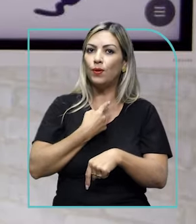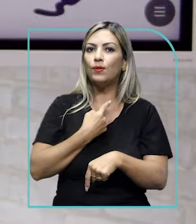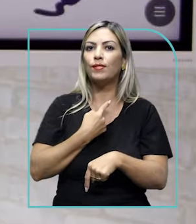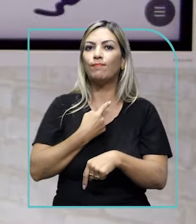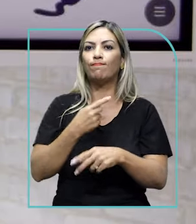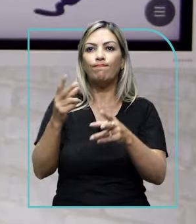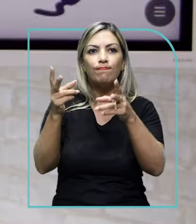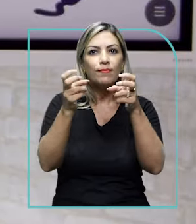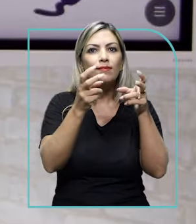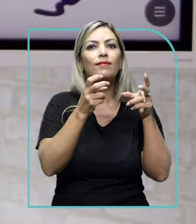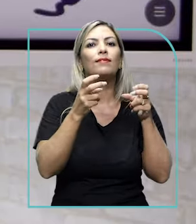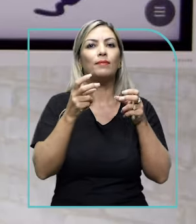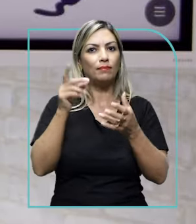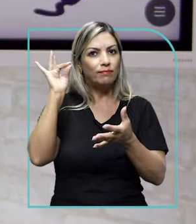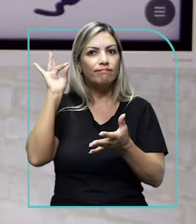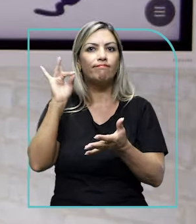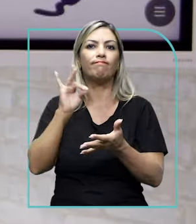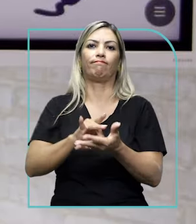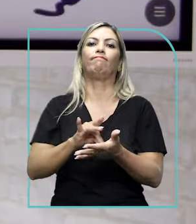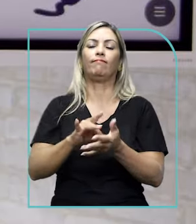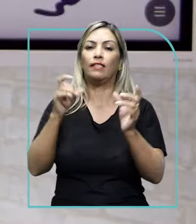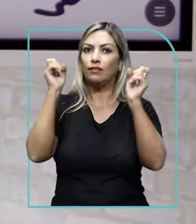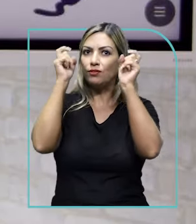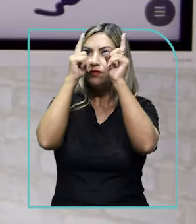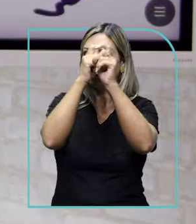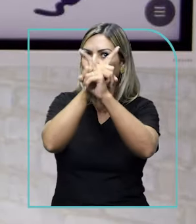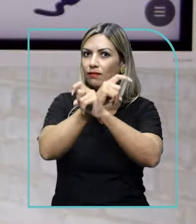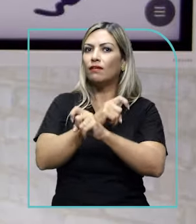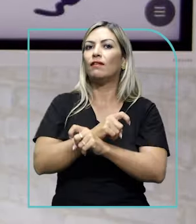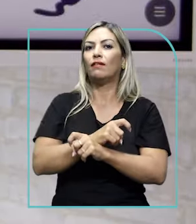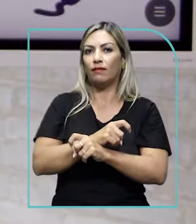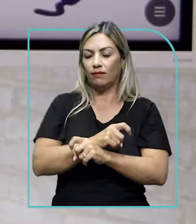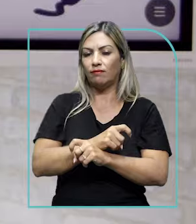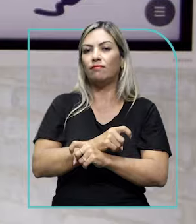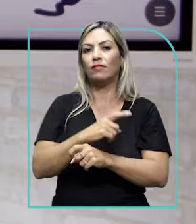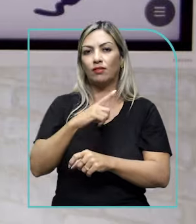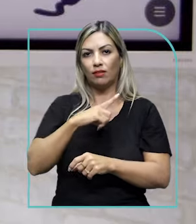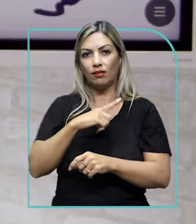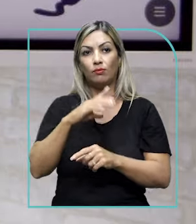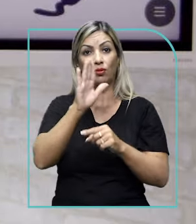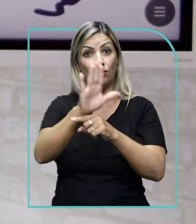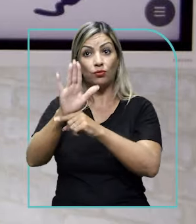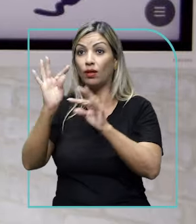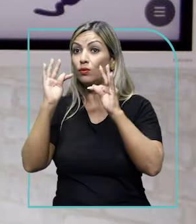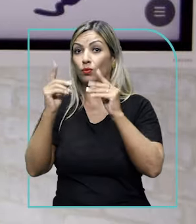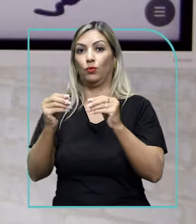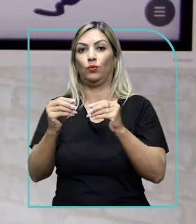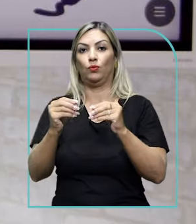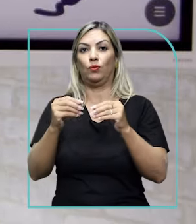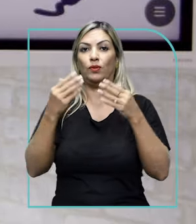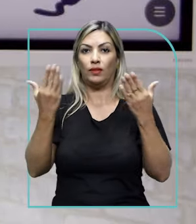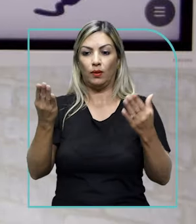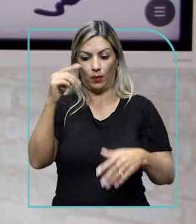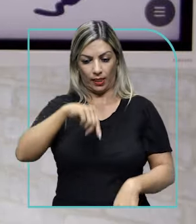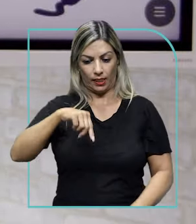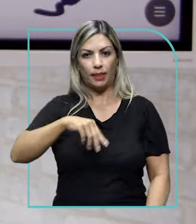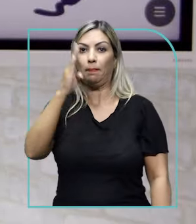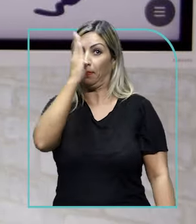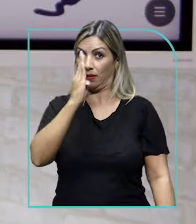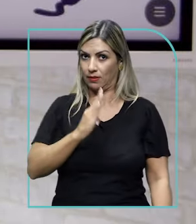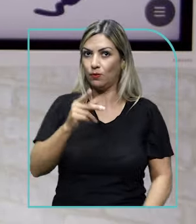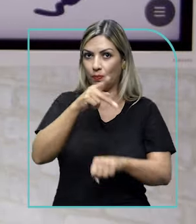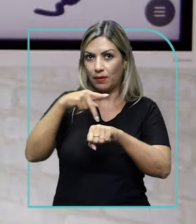percebemos a dificuldade que nós teríamos de atender a todo mundo. No caso do Brasil,